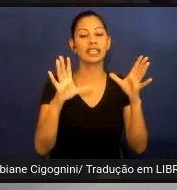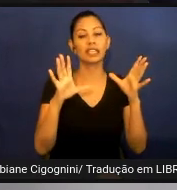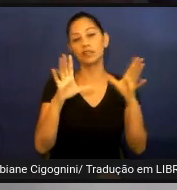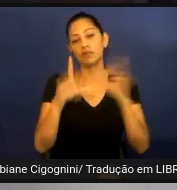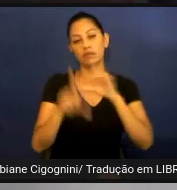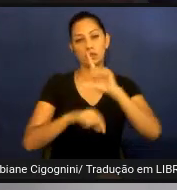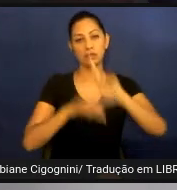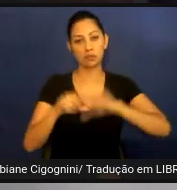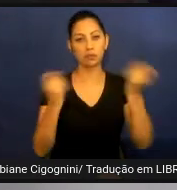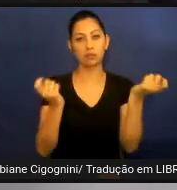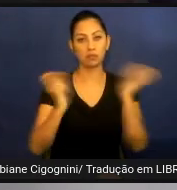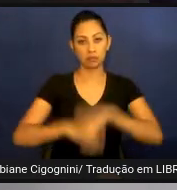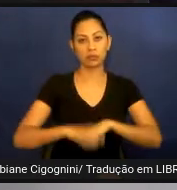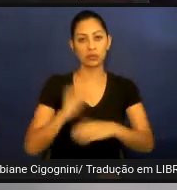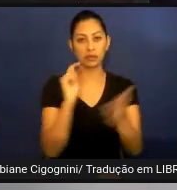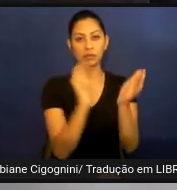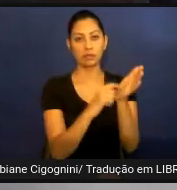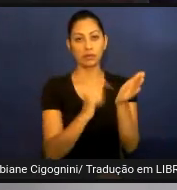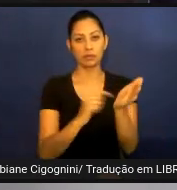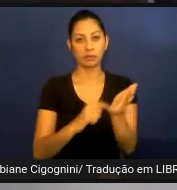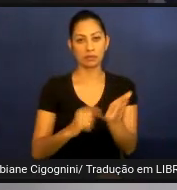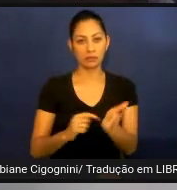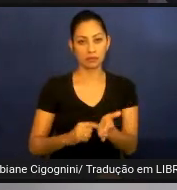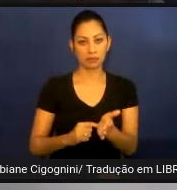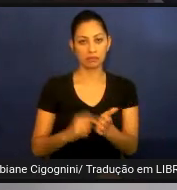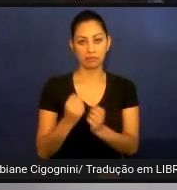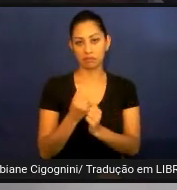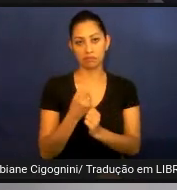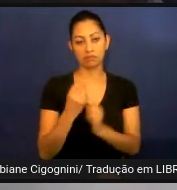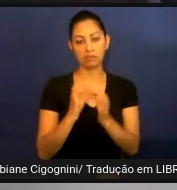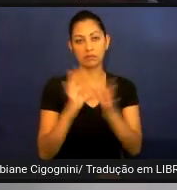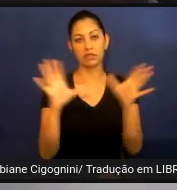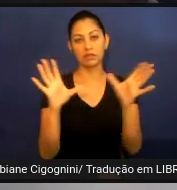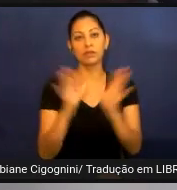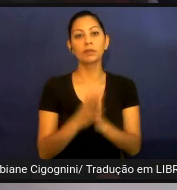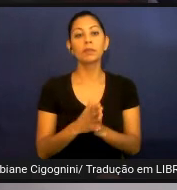quantas alternativas você quisesse